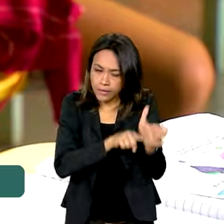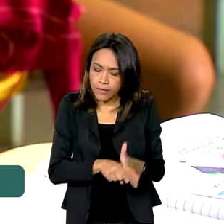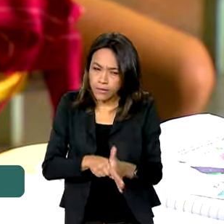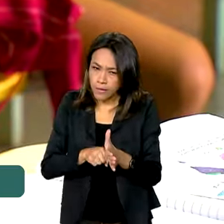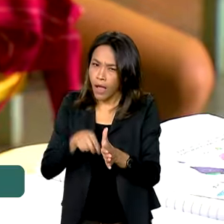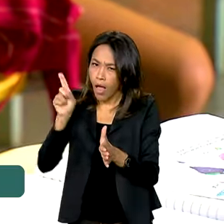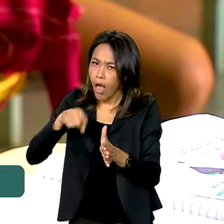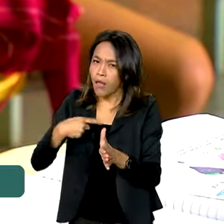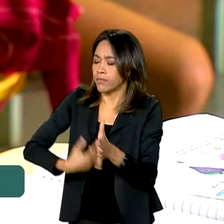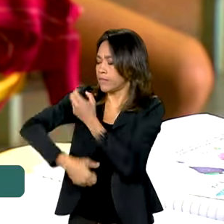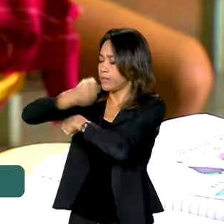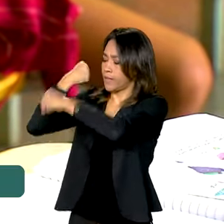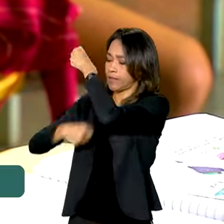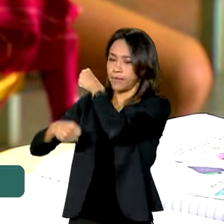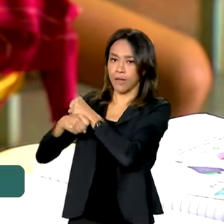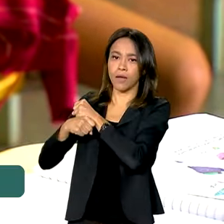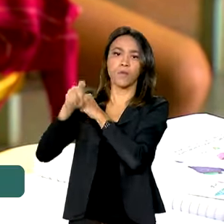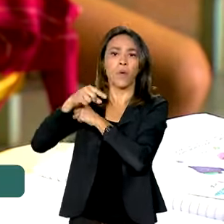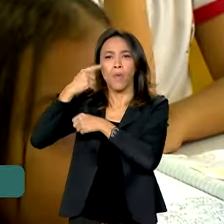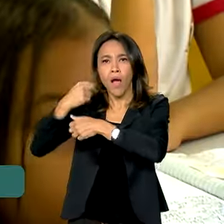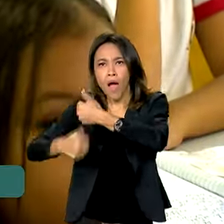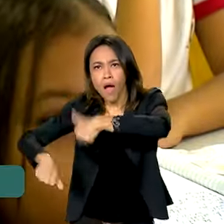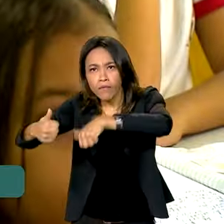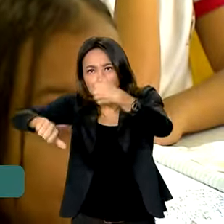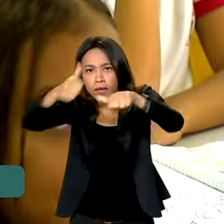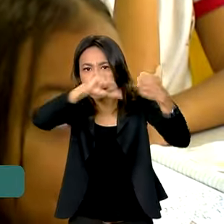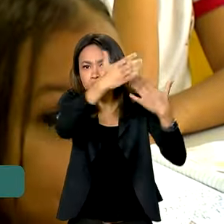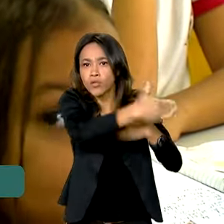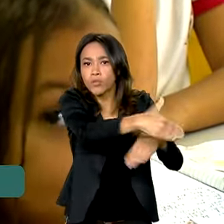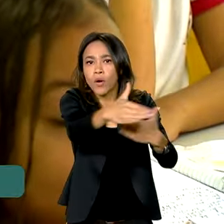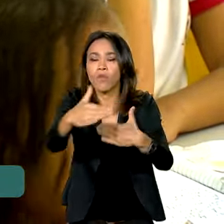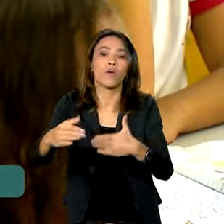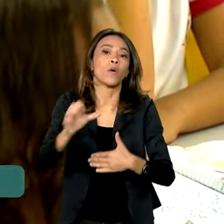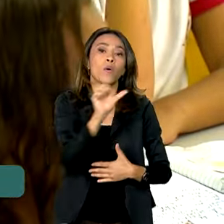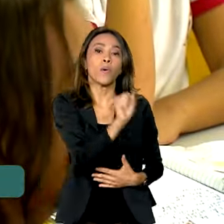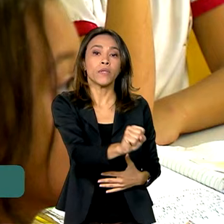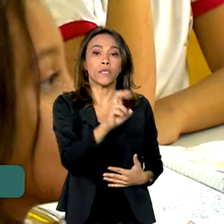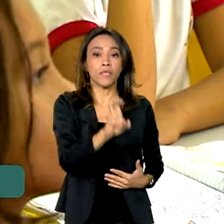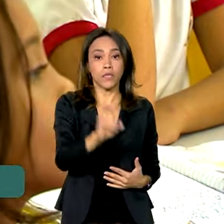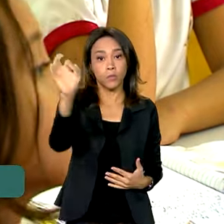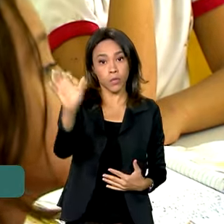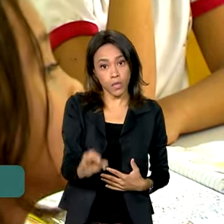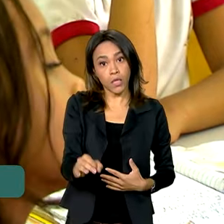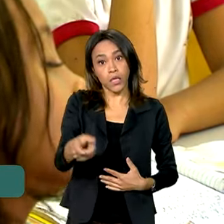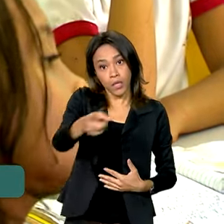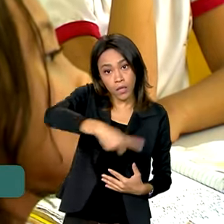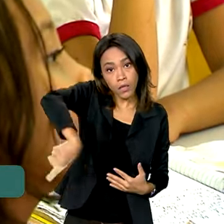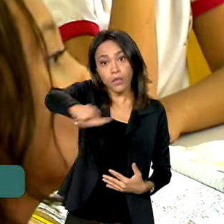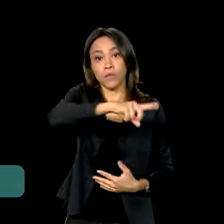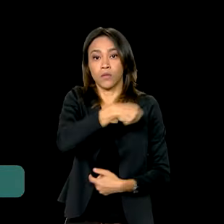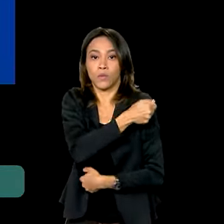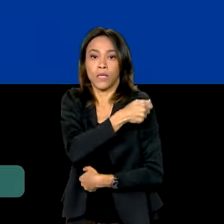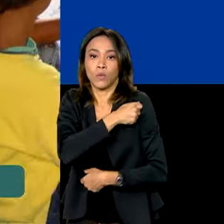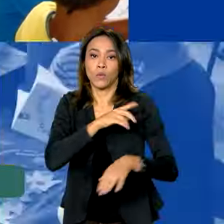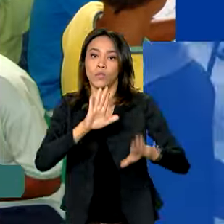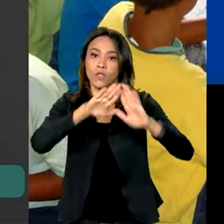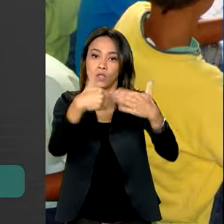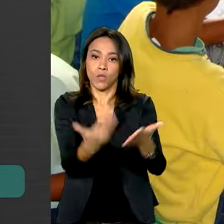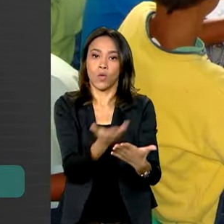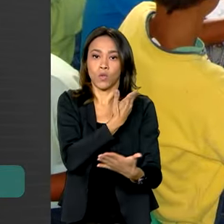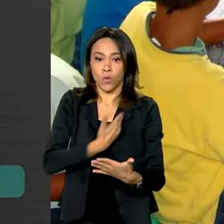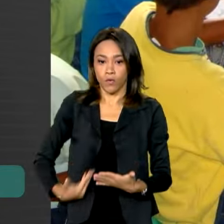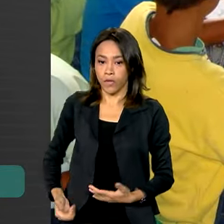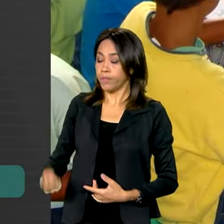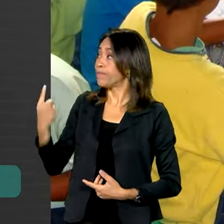passado a partir de avaliações aplicadas em 85% dos estudantes da rede pública. Segundo o